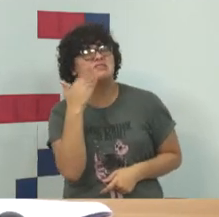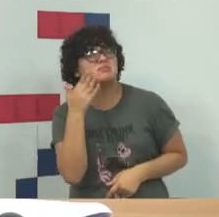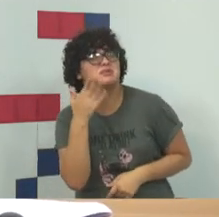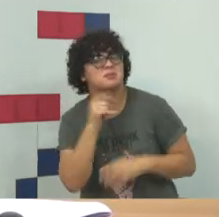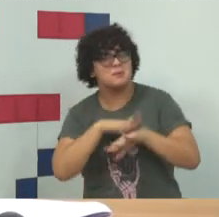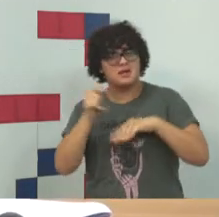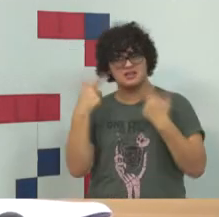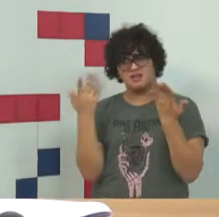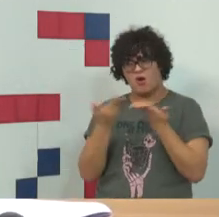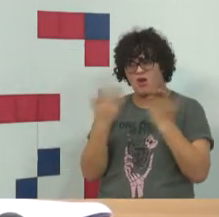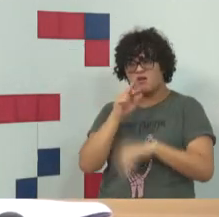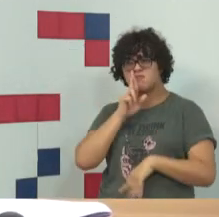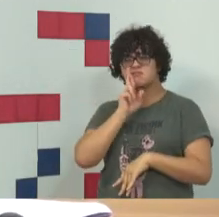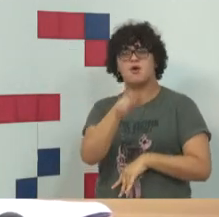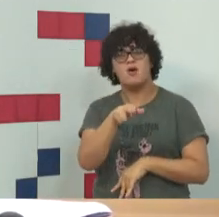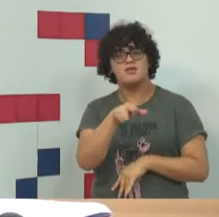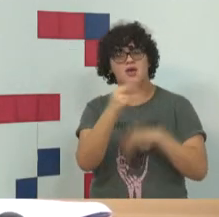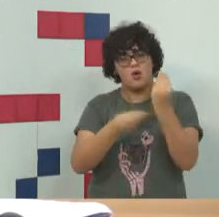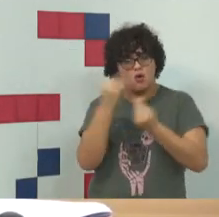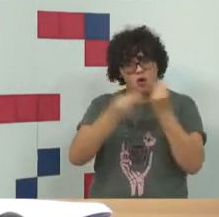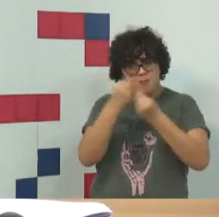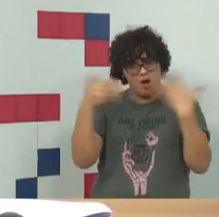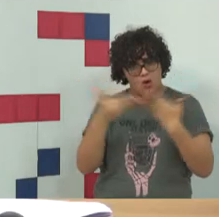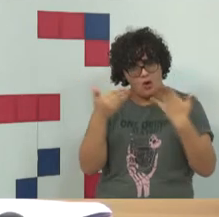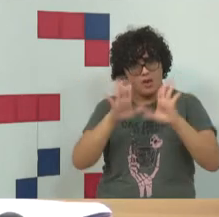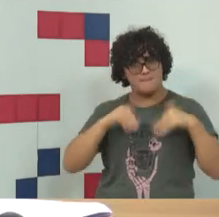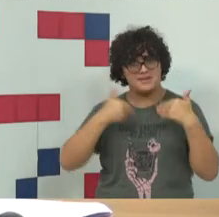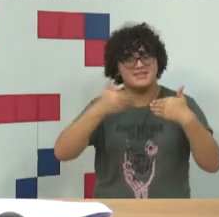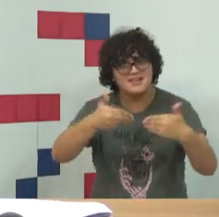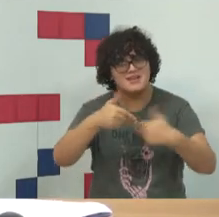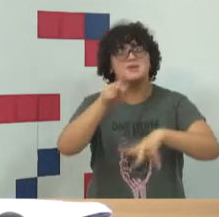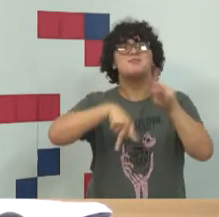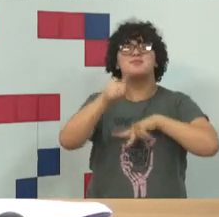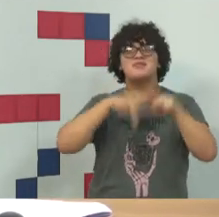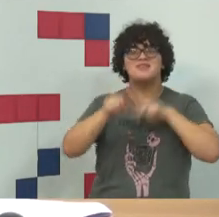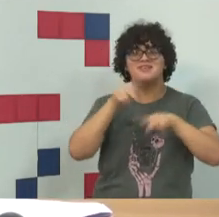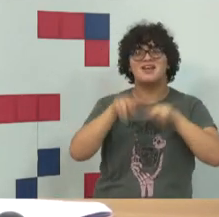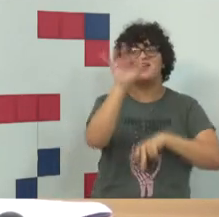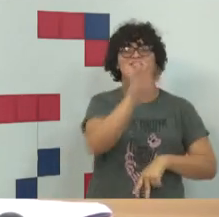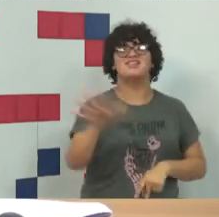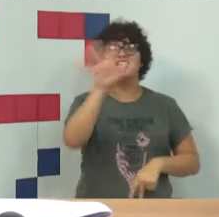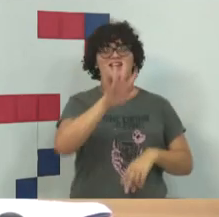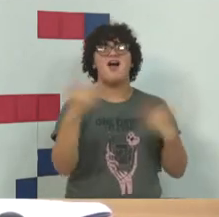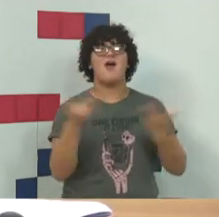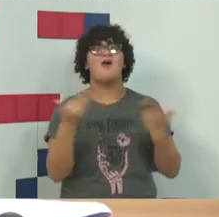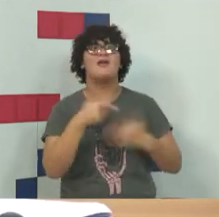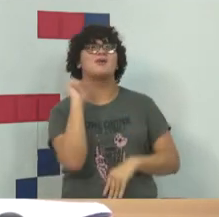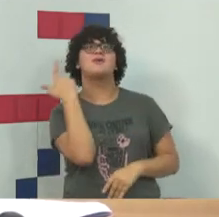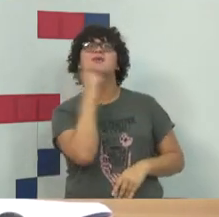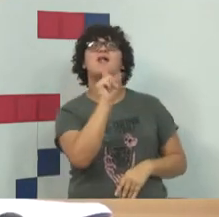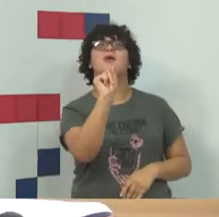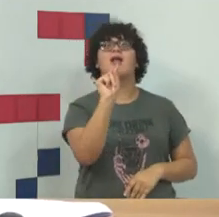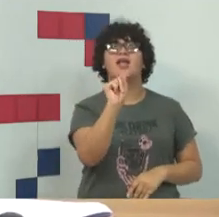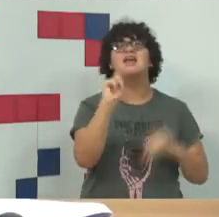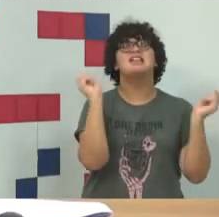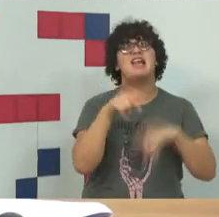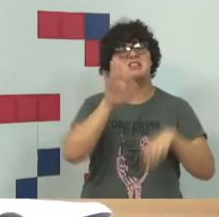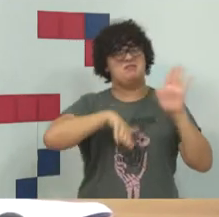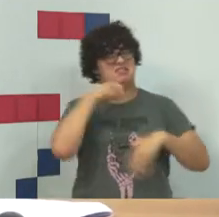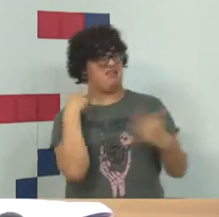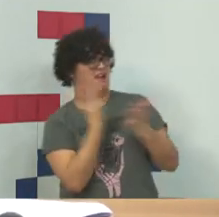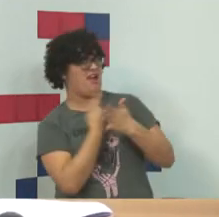resposta, e o Ministério Público Federal hoje consegue, com bastante eficiência, posso estar errado,